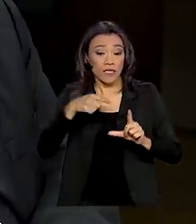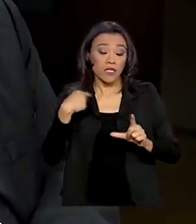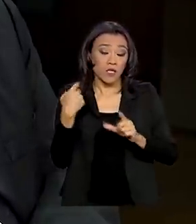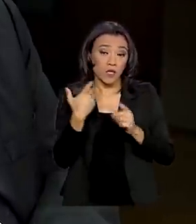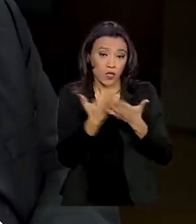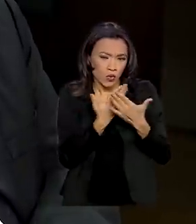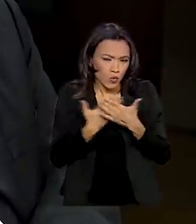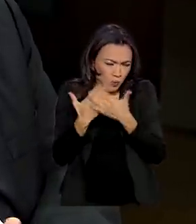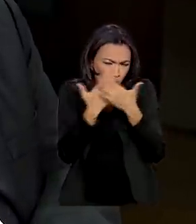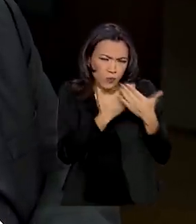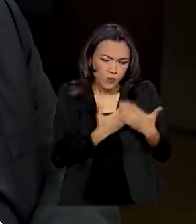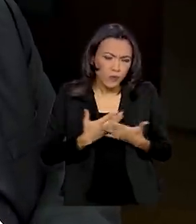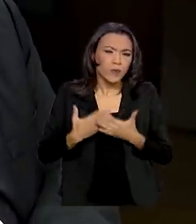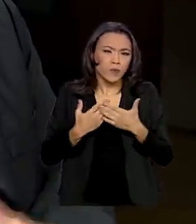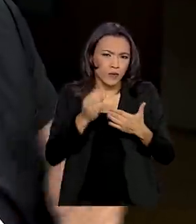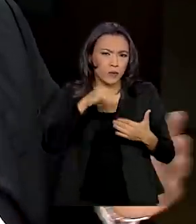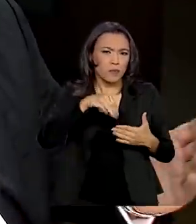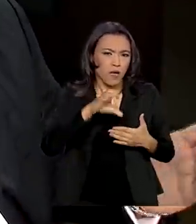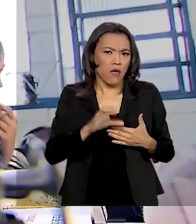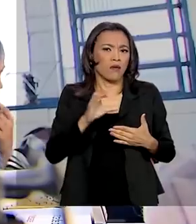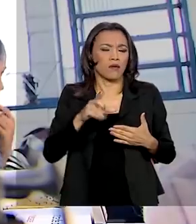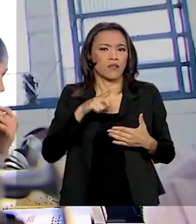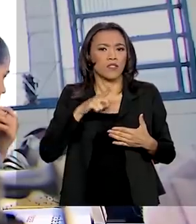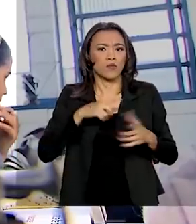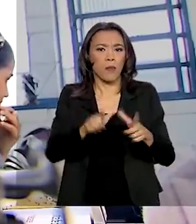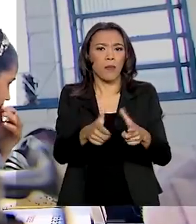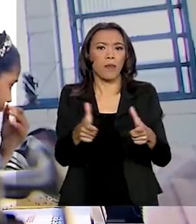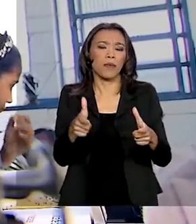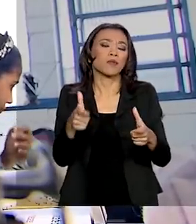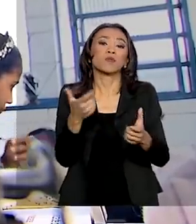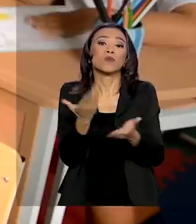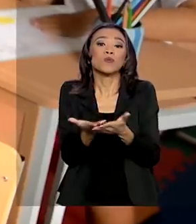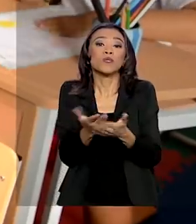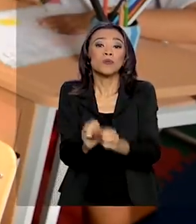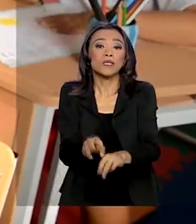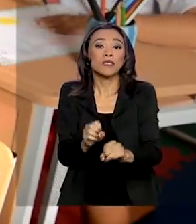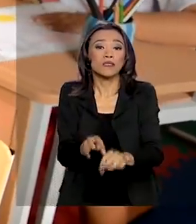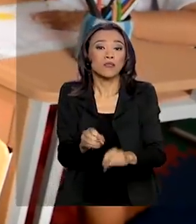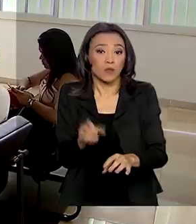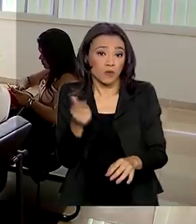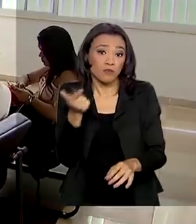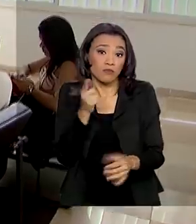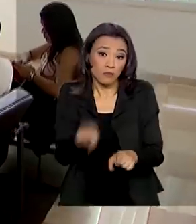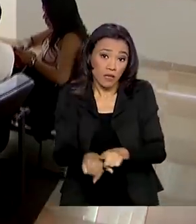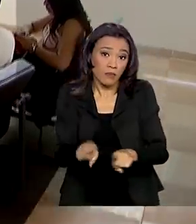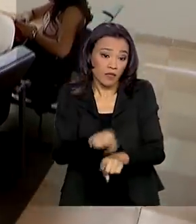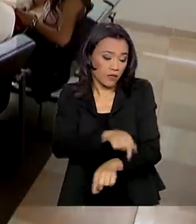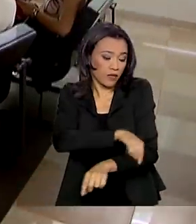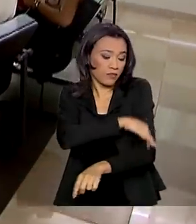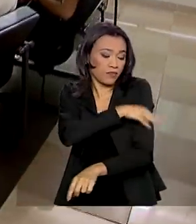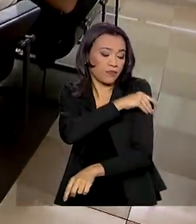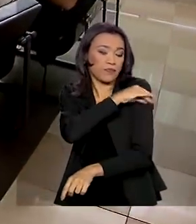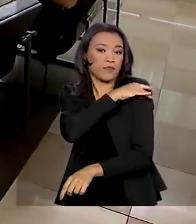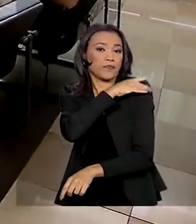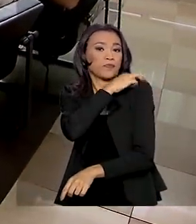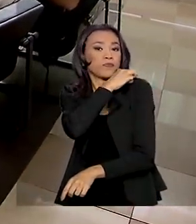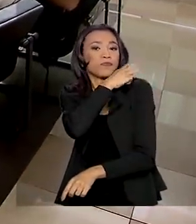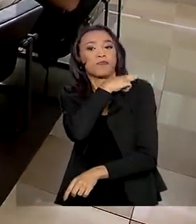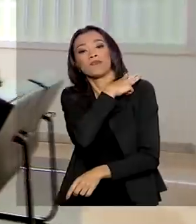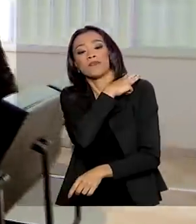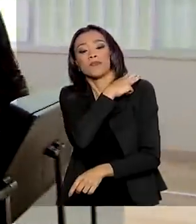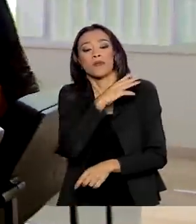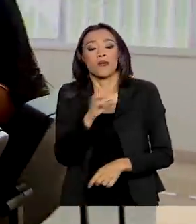possibilidade de estender o ensino à distância aos ensinos médio e fundamental. Segundo Weitraub, a única